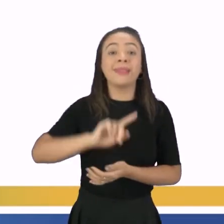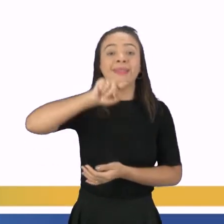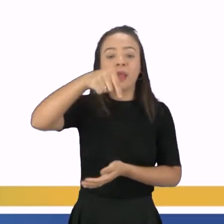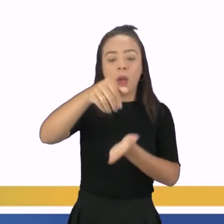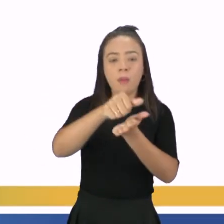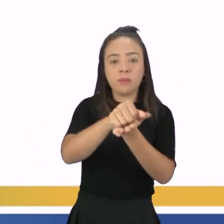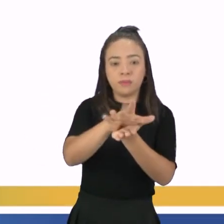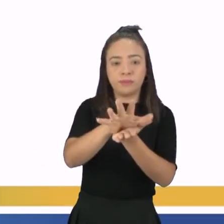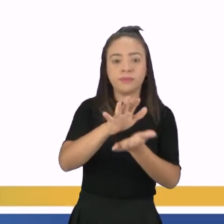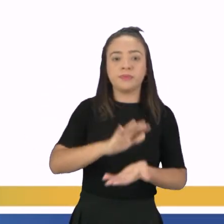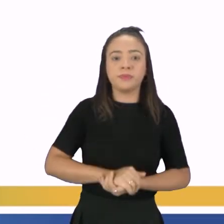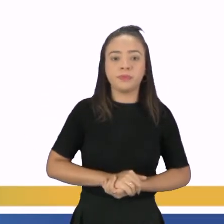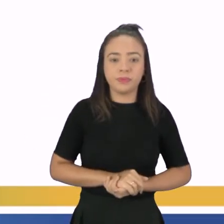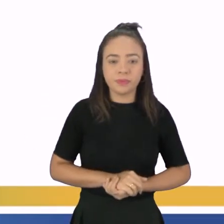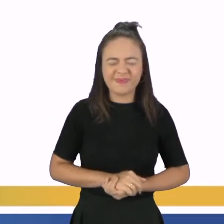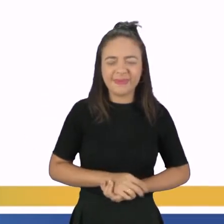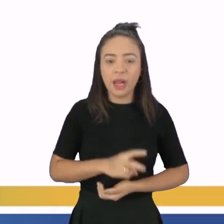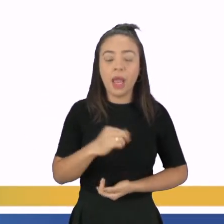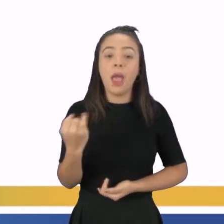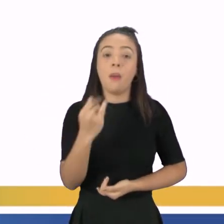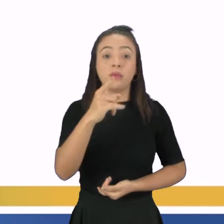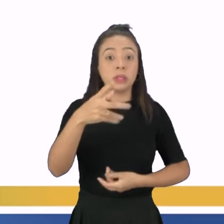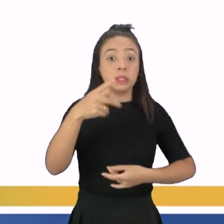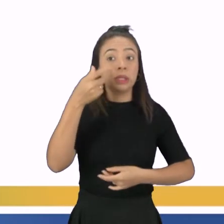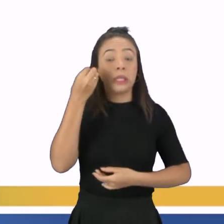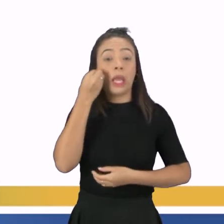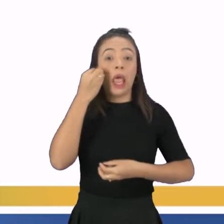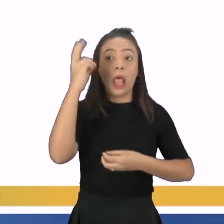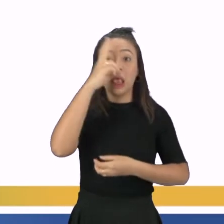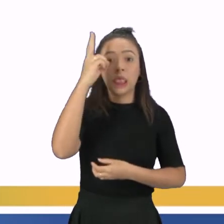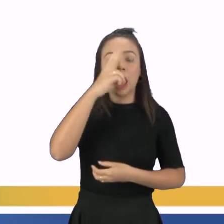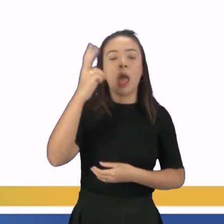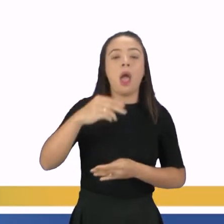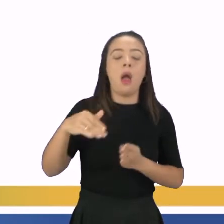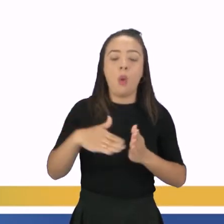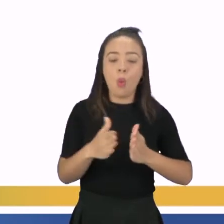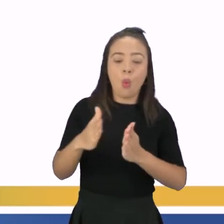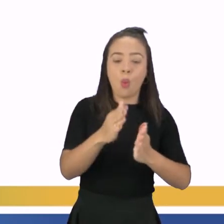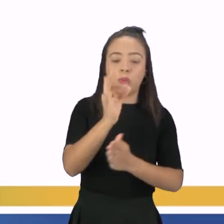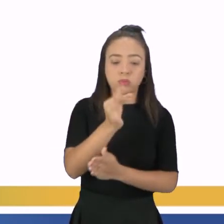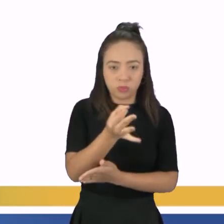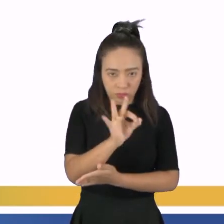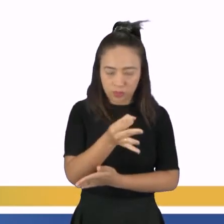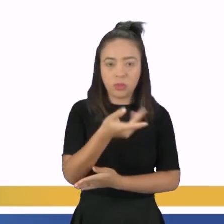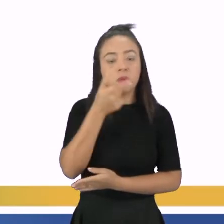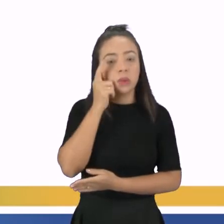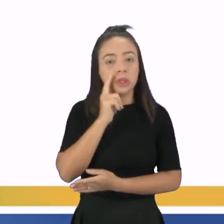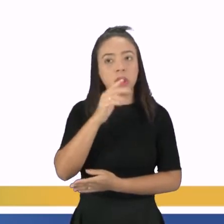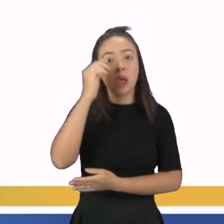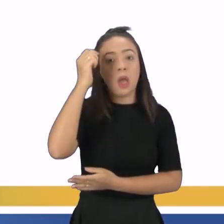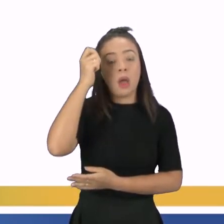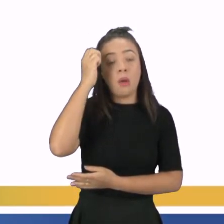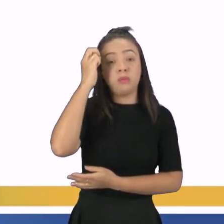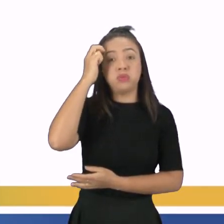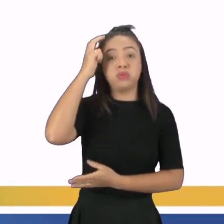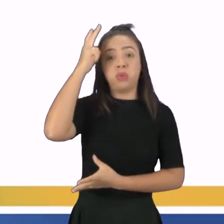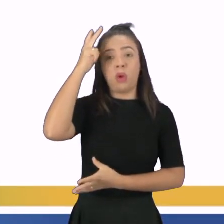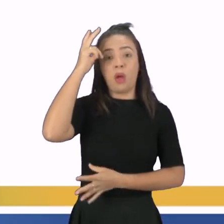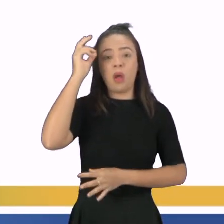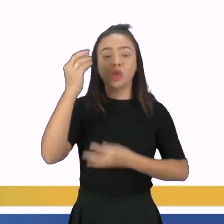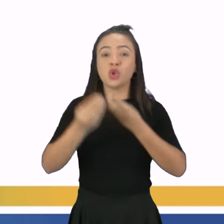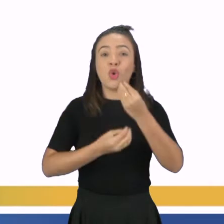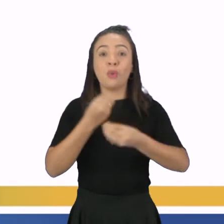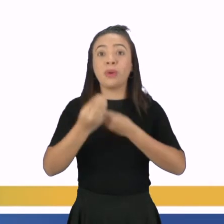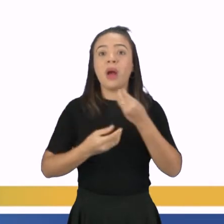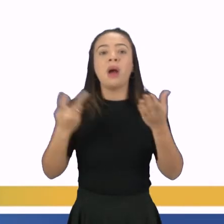bom? É importante que vocês tentem memorizar, né? Esse caminho básico, tá? Pra ter um conhecimento melhor da anatomia, né? De